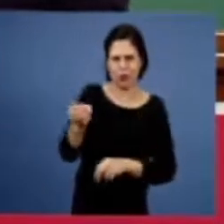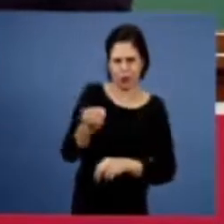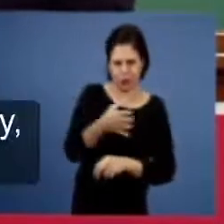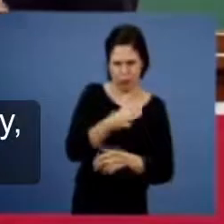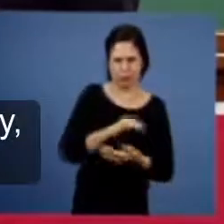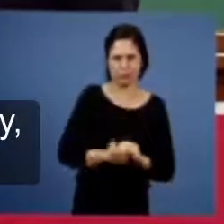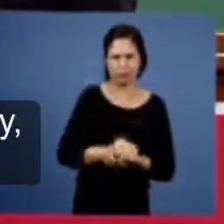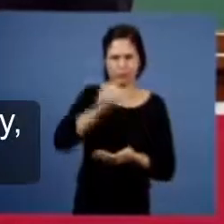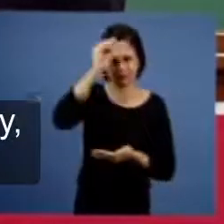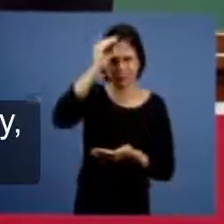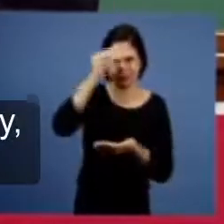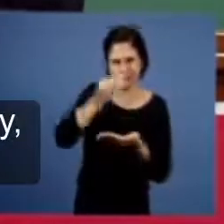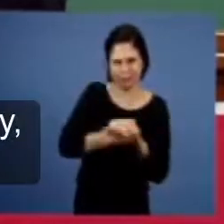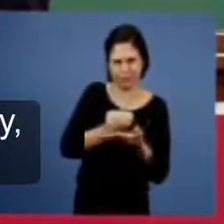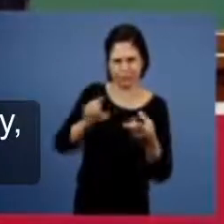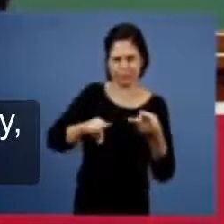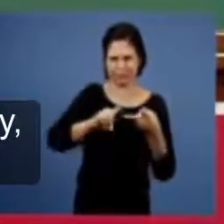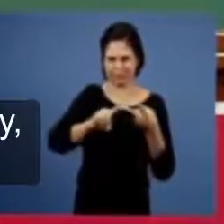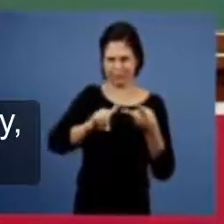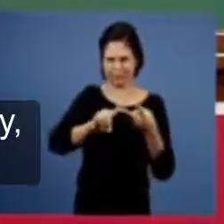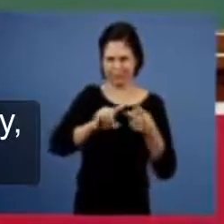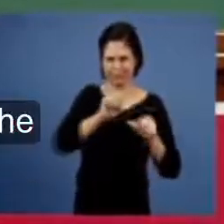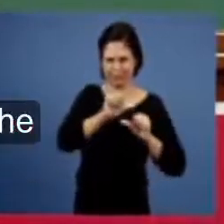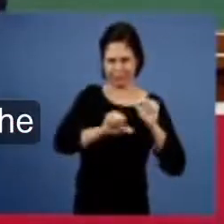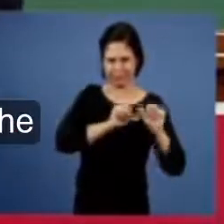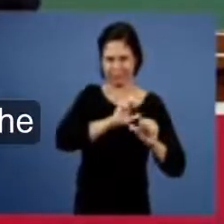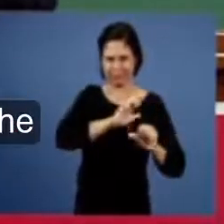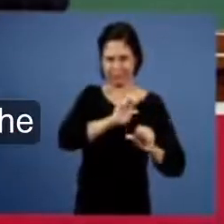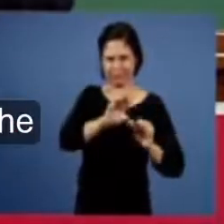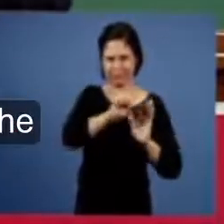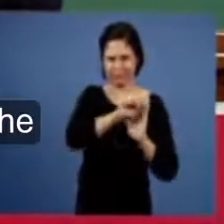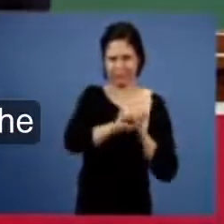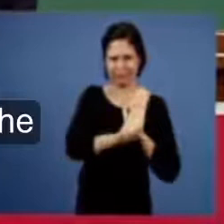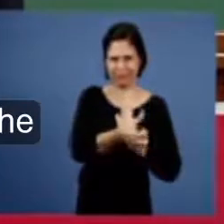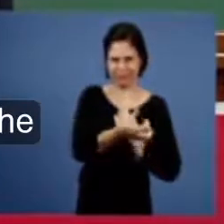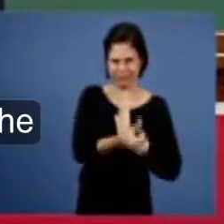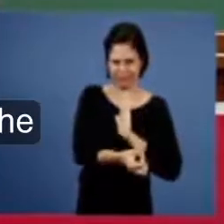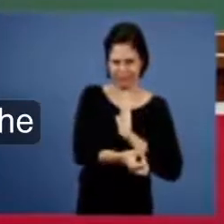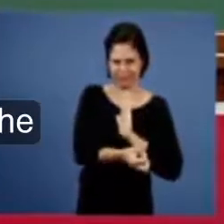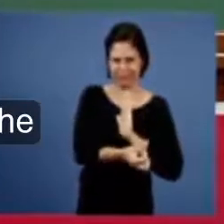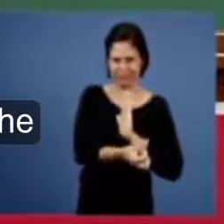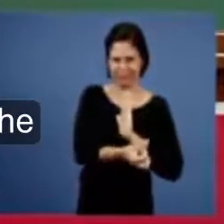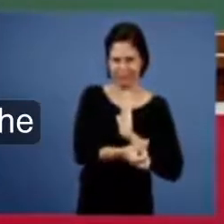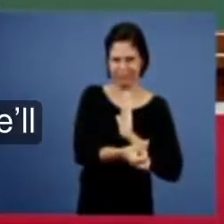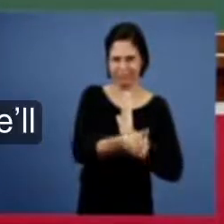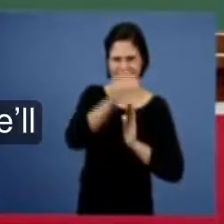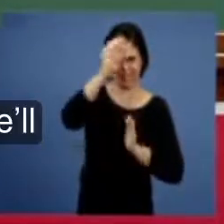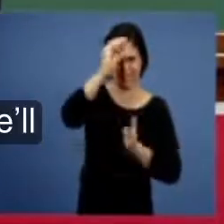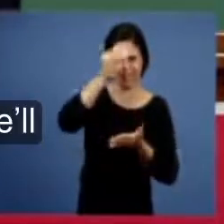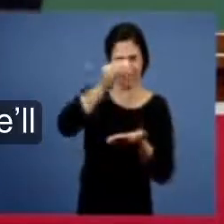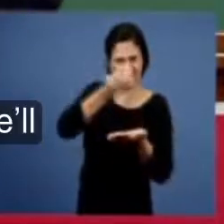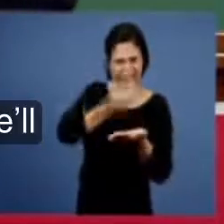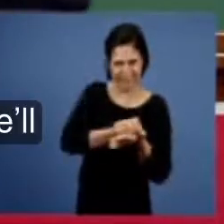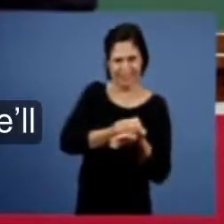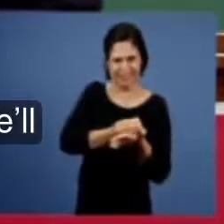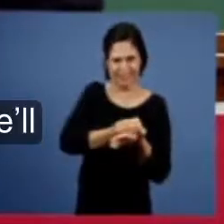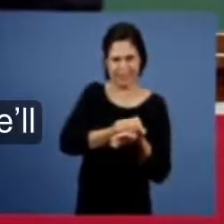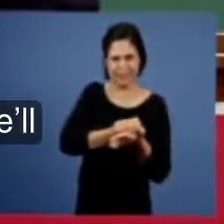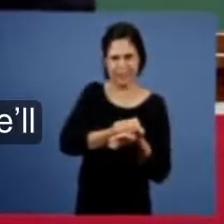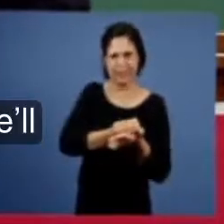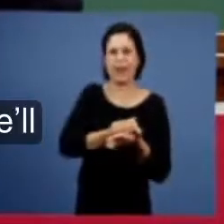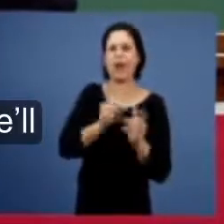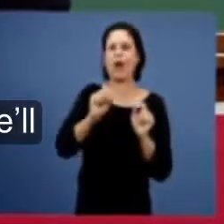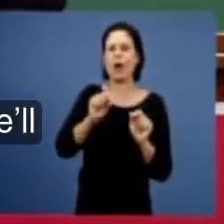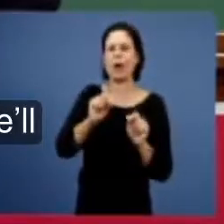princípio da reforma religiosa do século XVI que é o princípio defendido pela reforma da supremacia